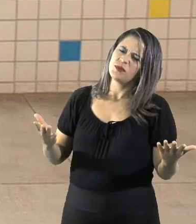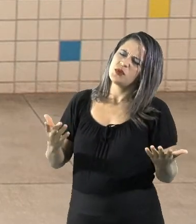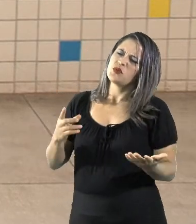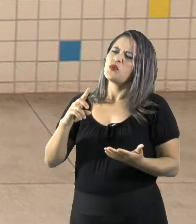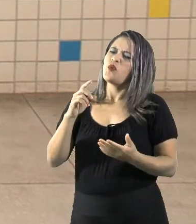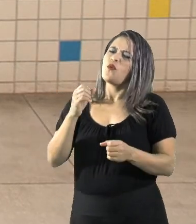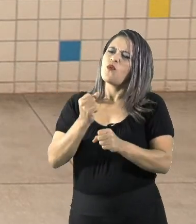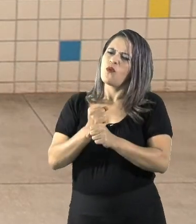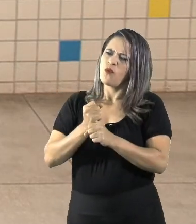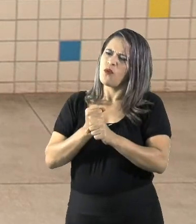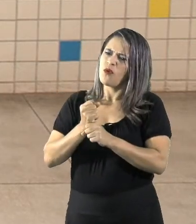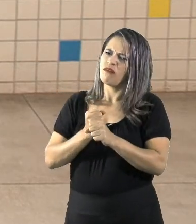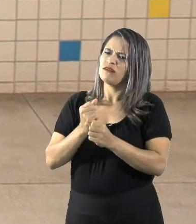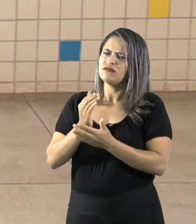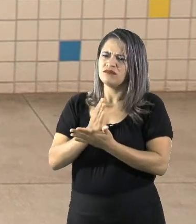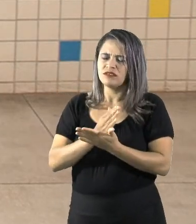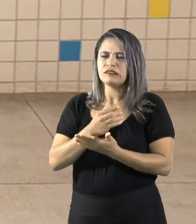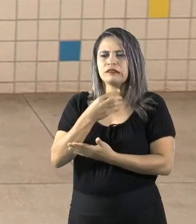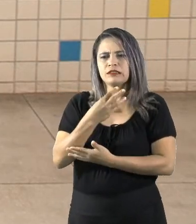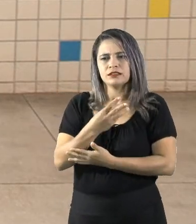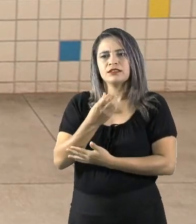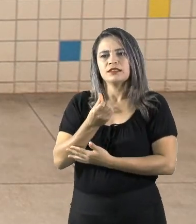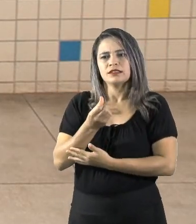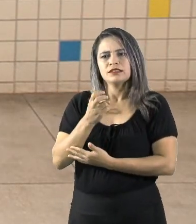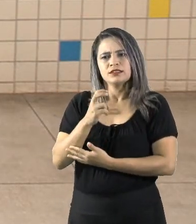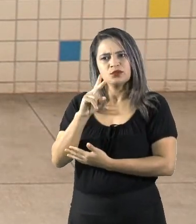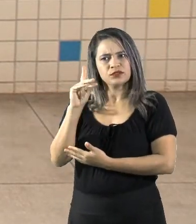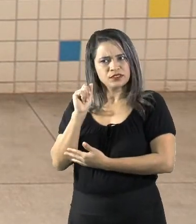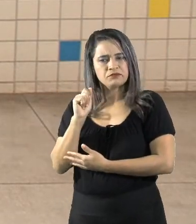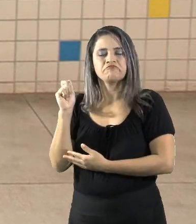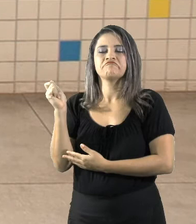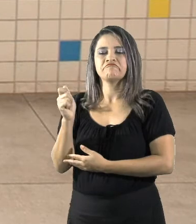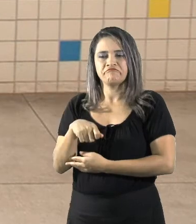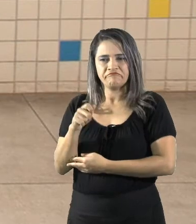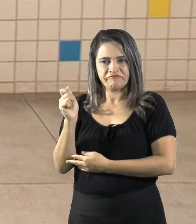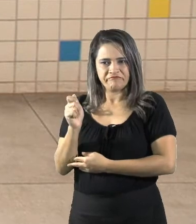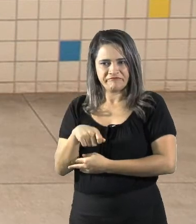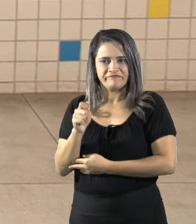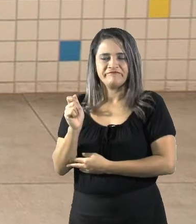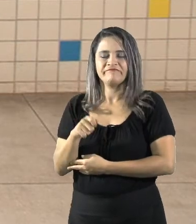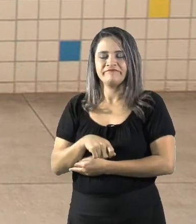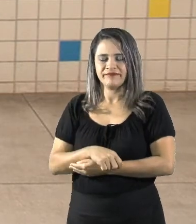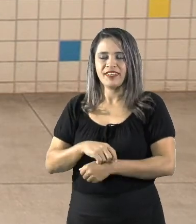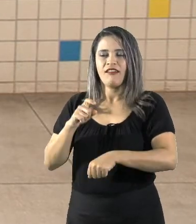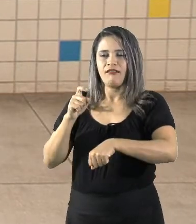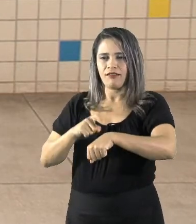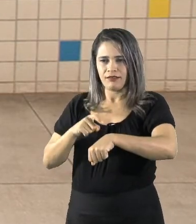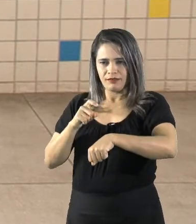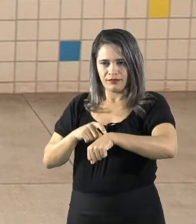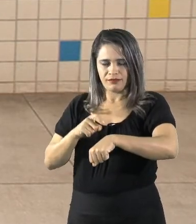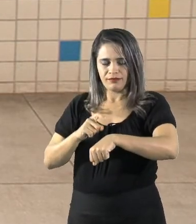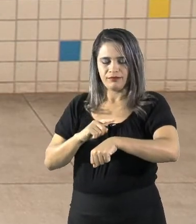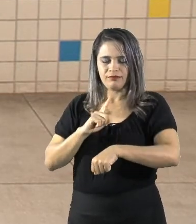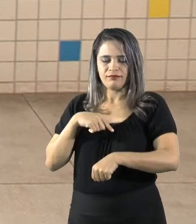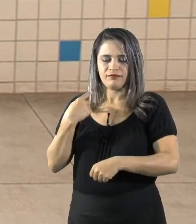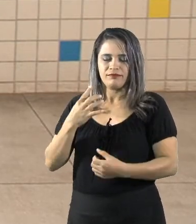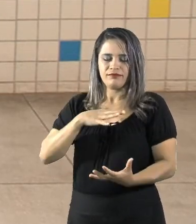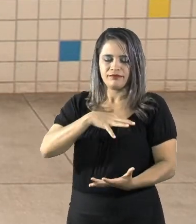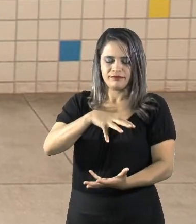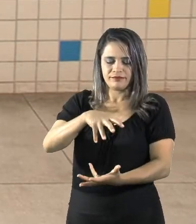365 dias? Joia, exatamente por isso. Porque é o tempo que o nosso planeta